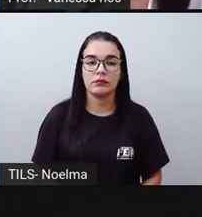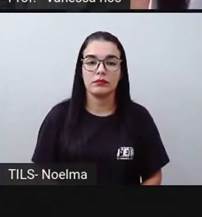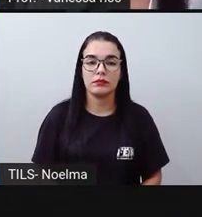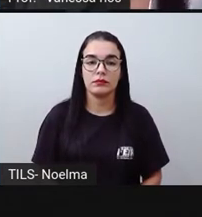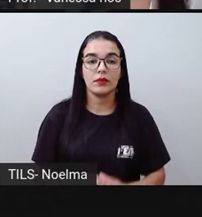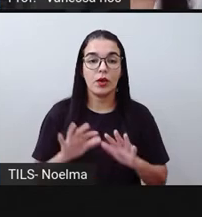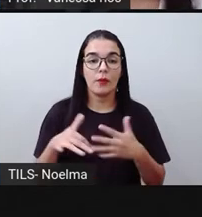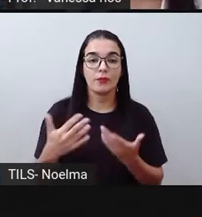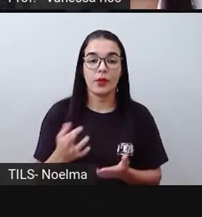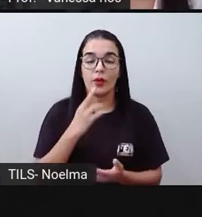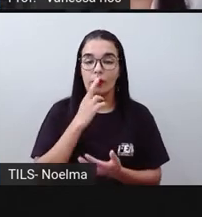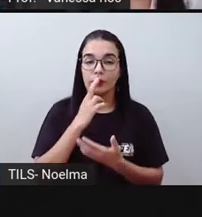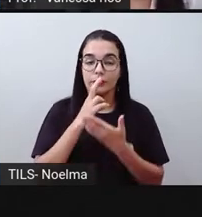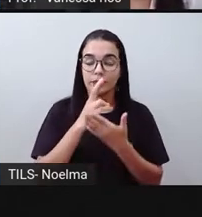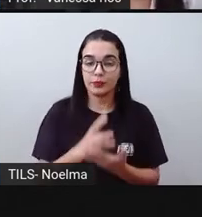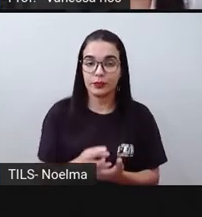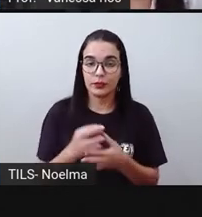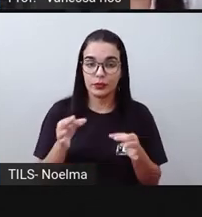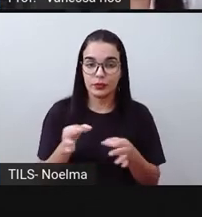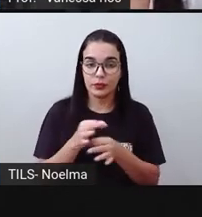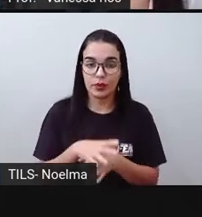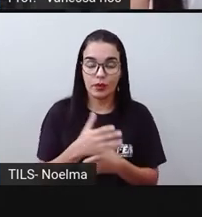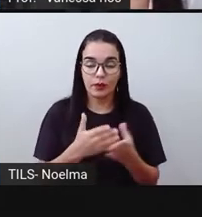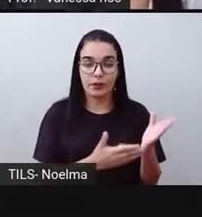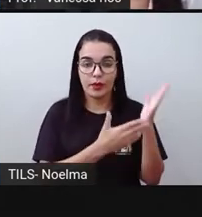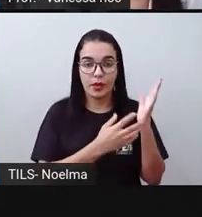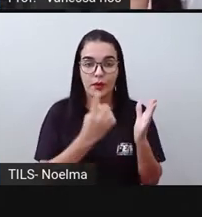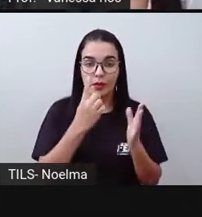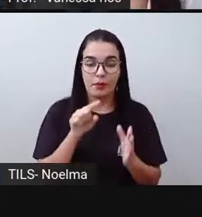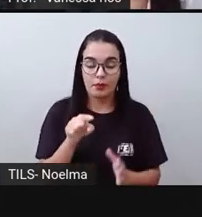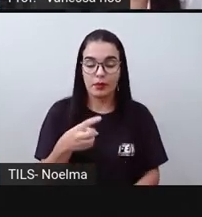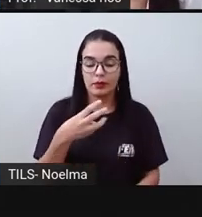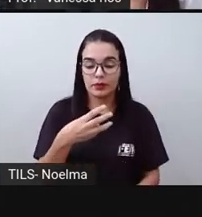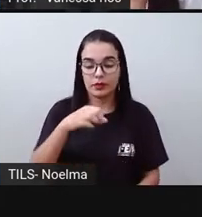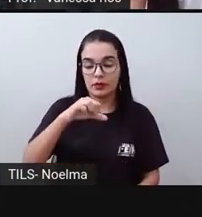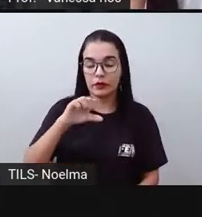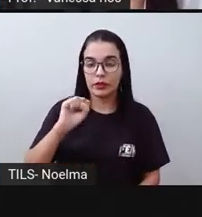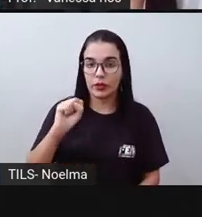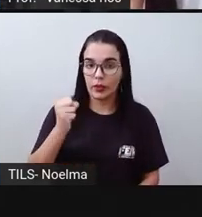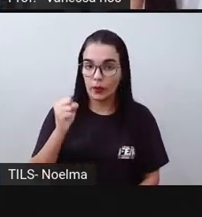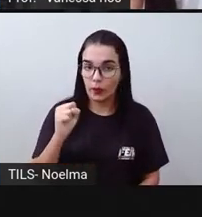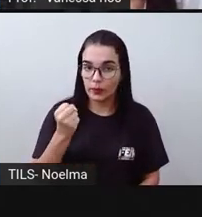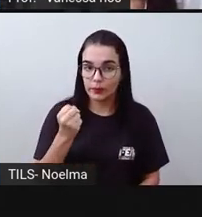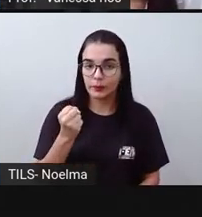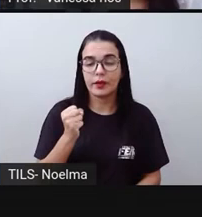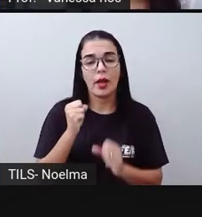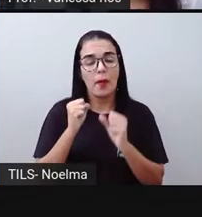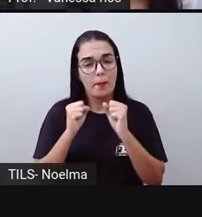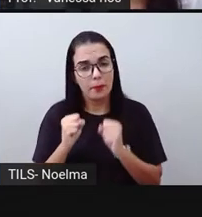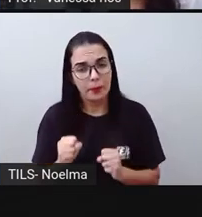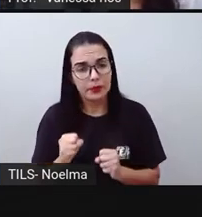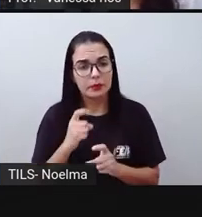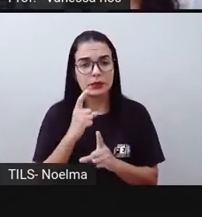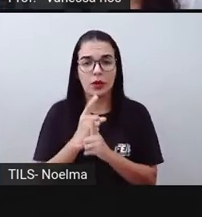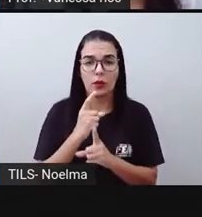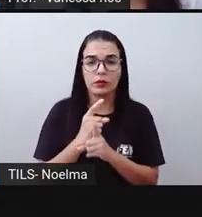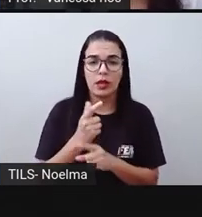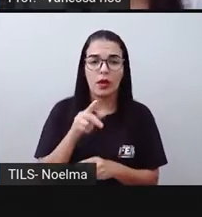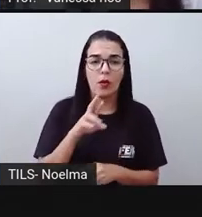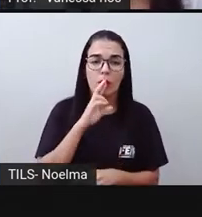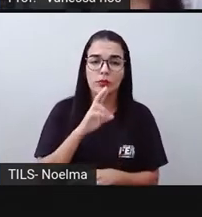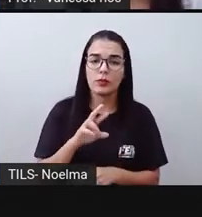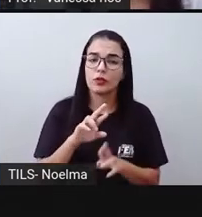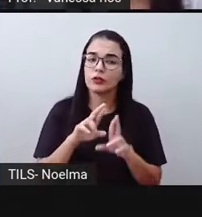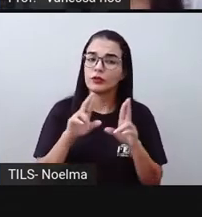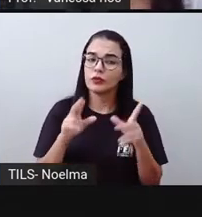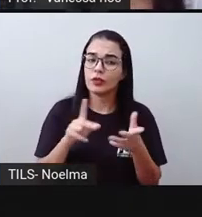O resultado, então, da operação é 1.398. E aí nós podemos encontrar esse